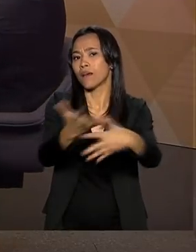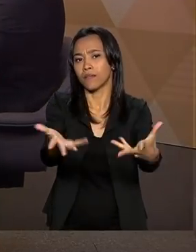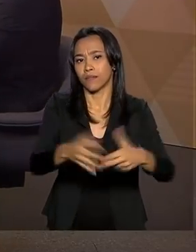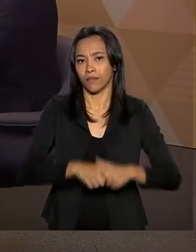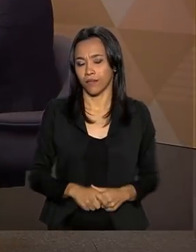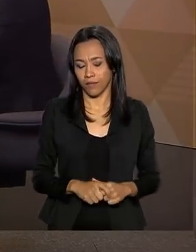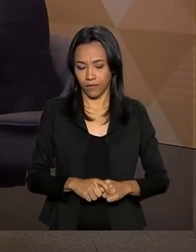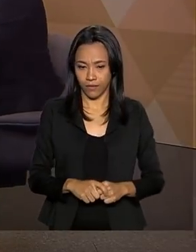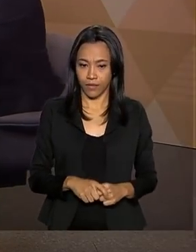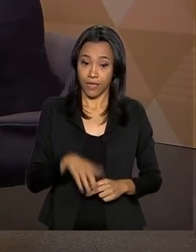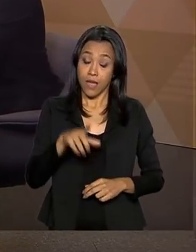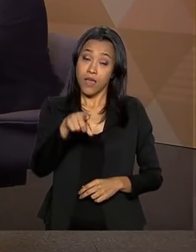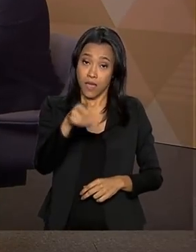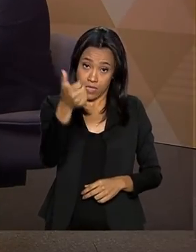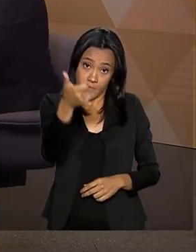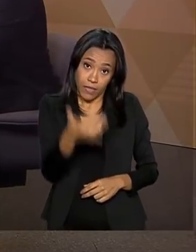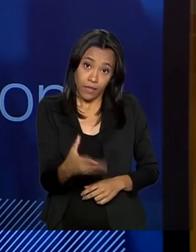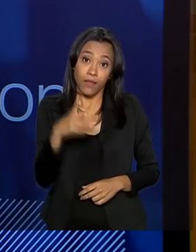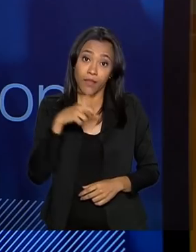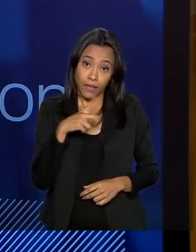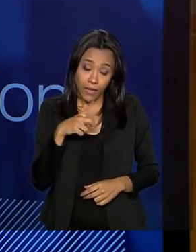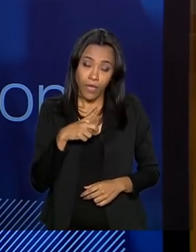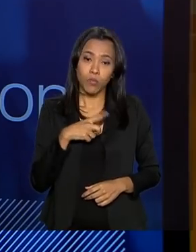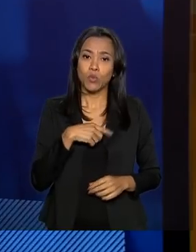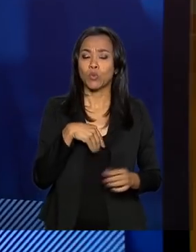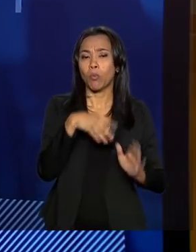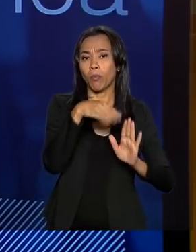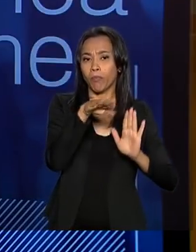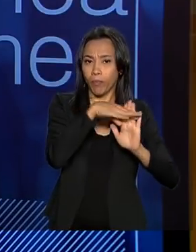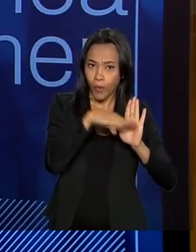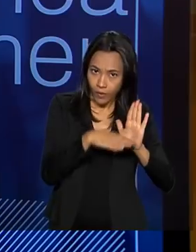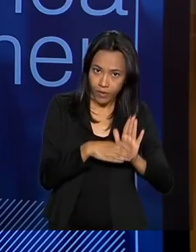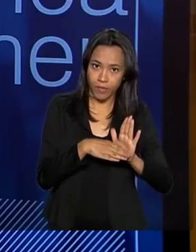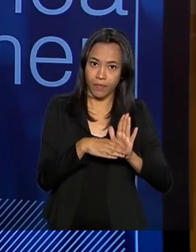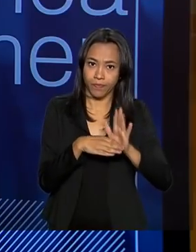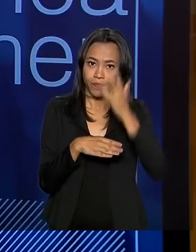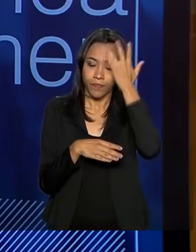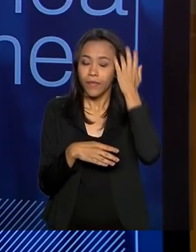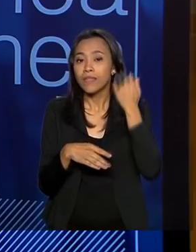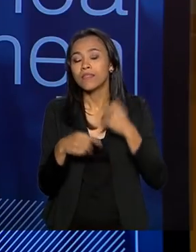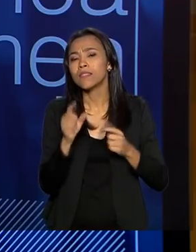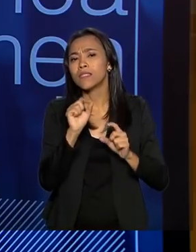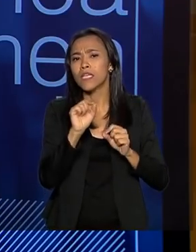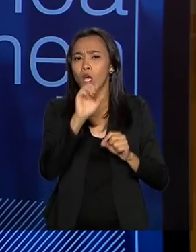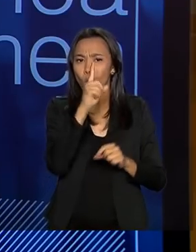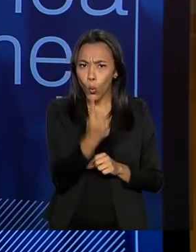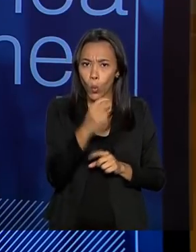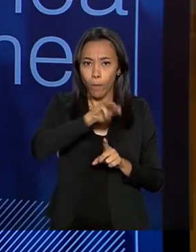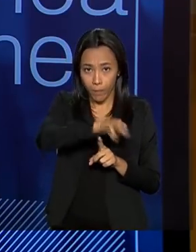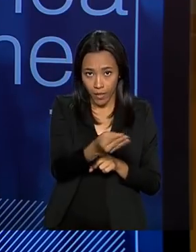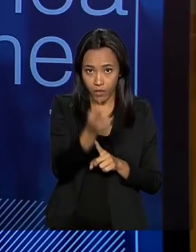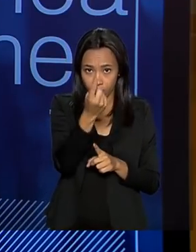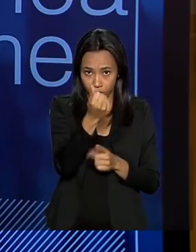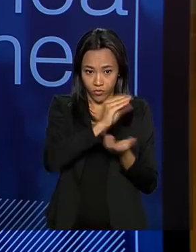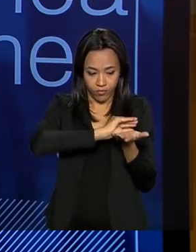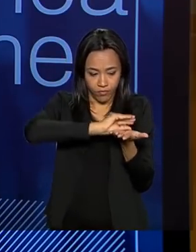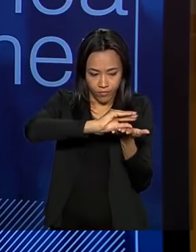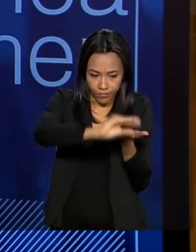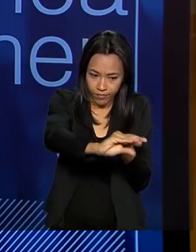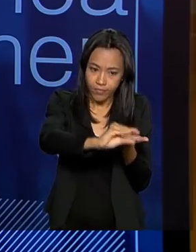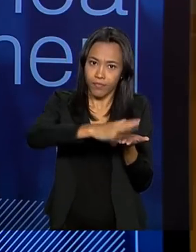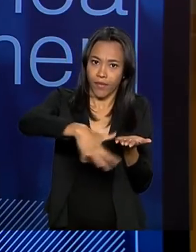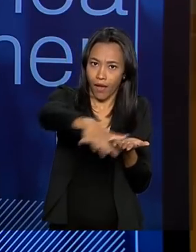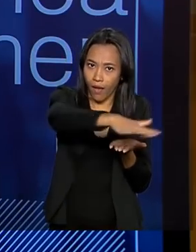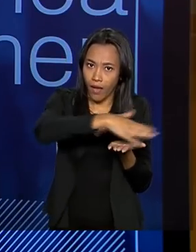José Bezerra, temos um programa, Avançar as Cidades e Mobilidade. Disponibiliza um bilhão de reais para financiamento,